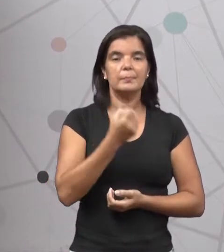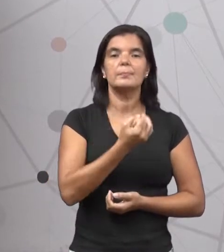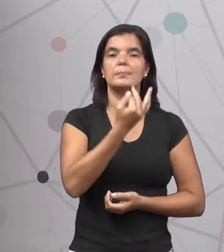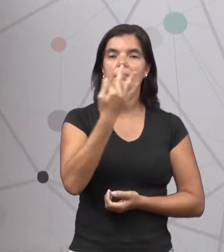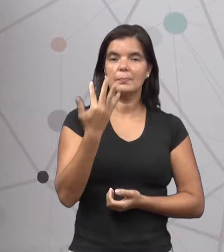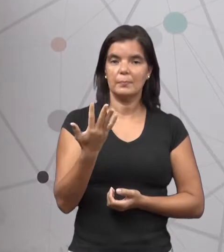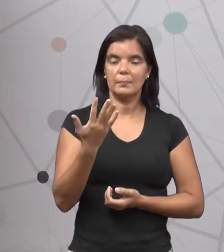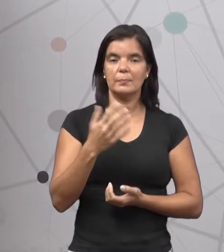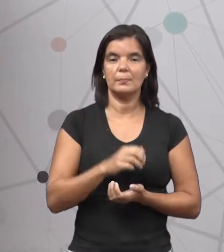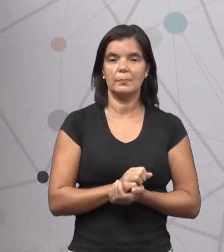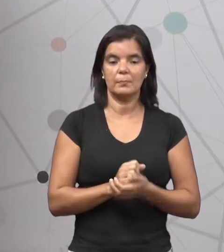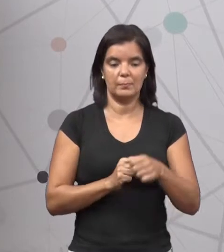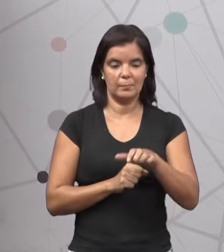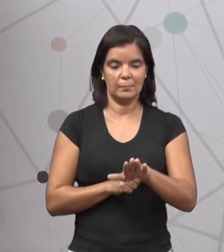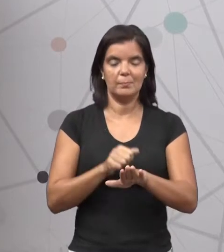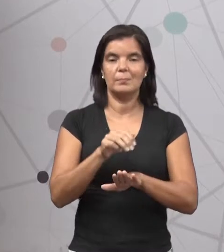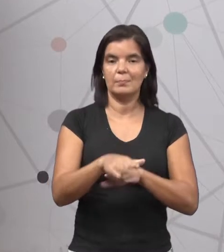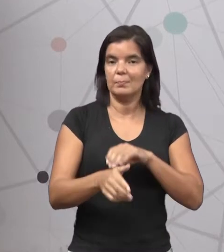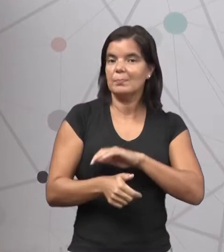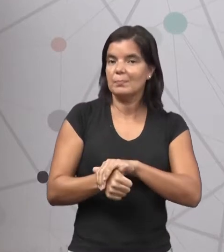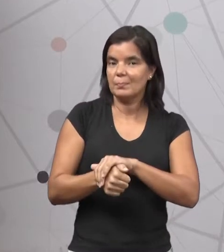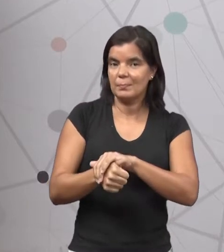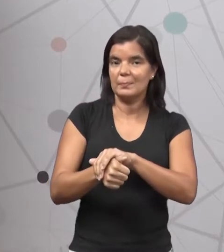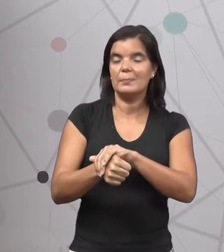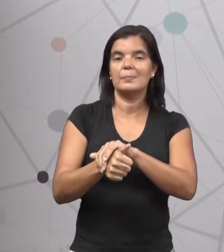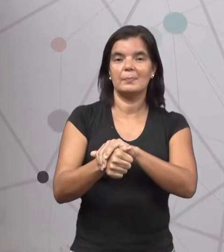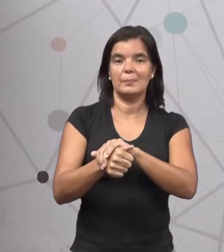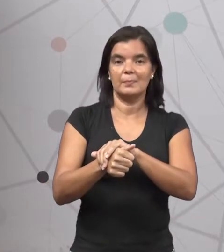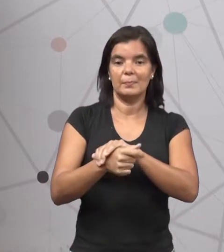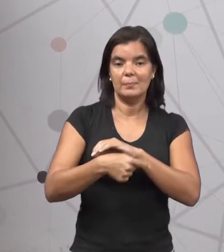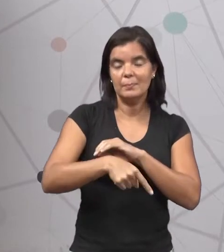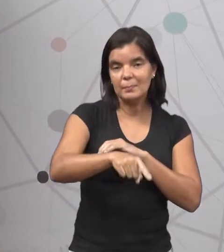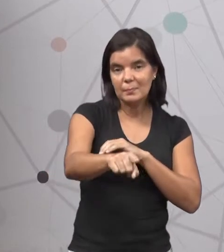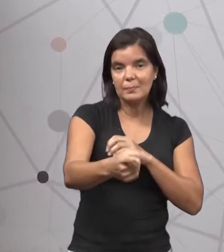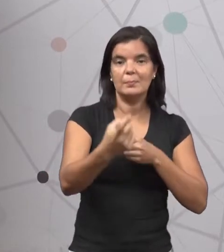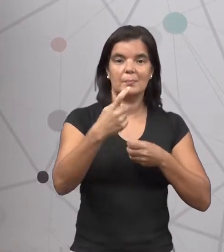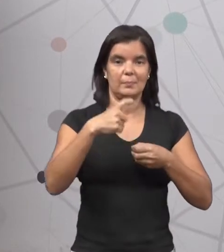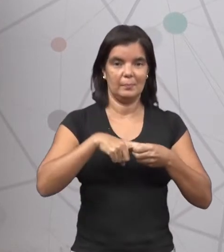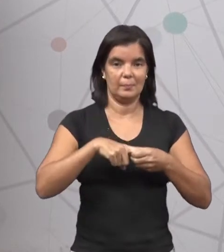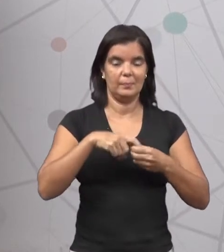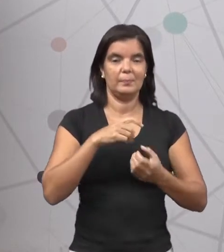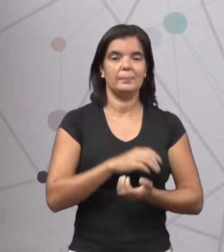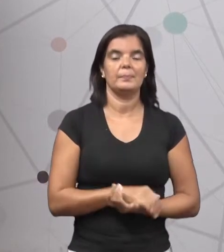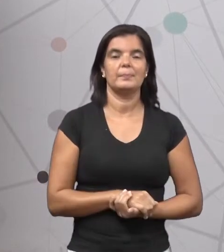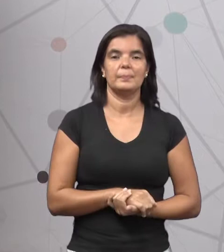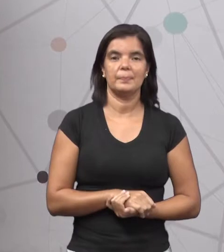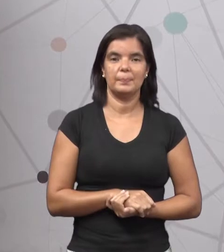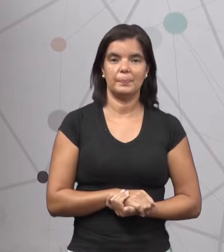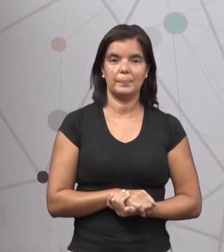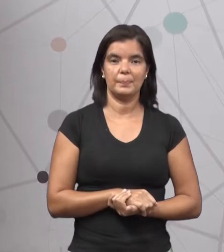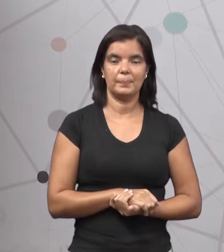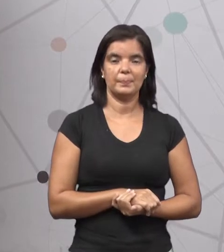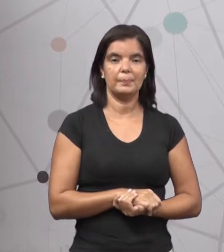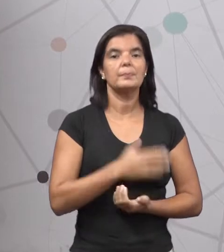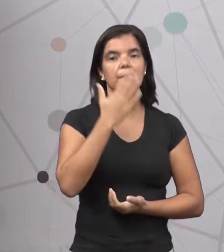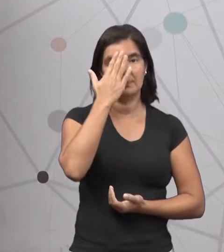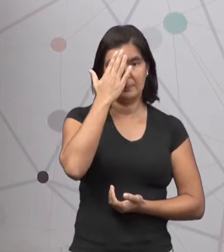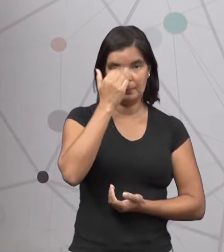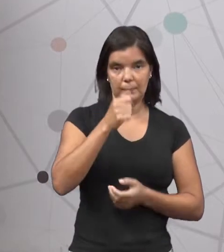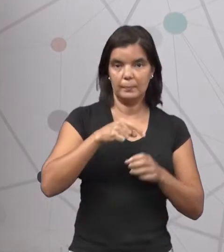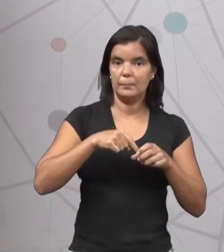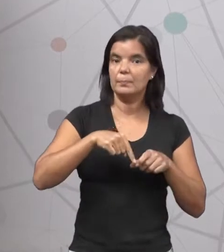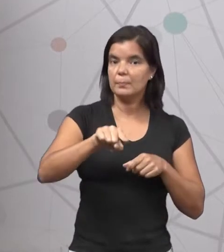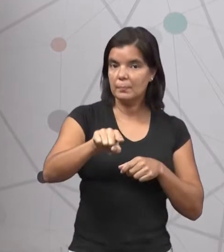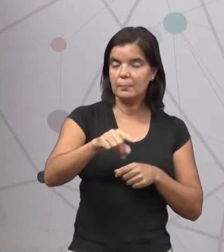quantos passos a tartaruga deu indo e voltando? Vamos lá! Nós já sabemos que